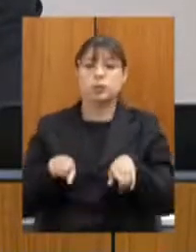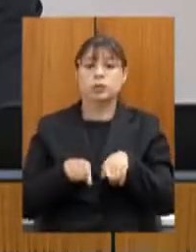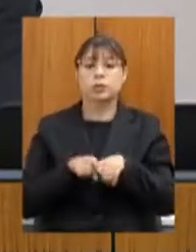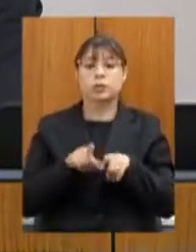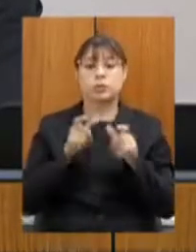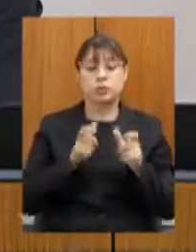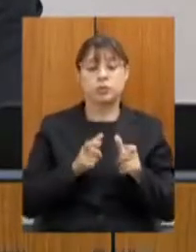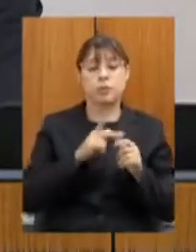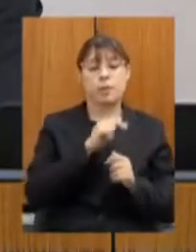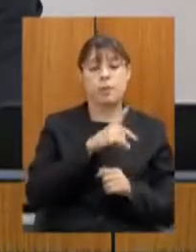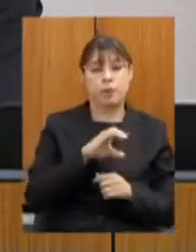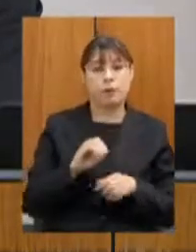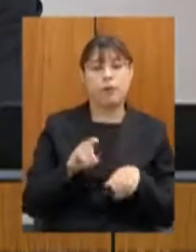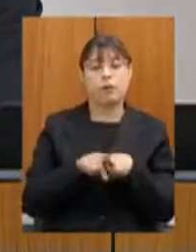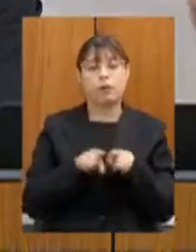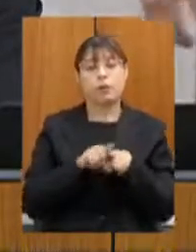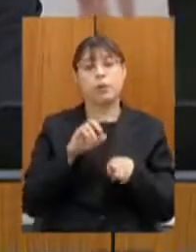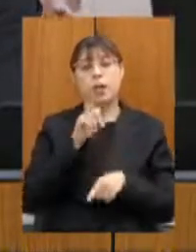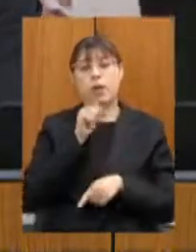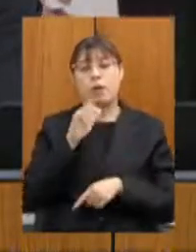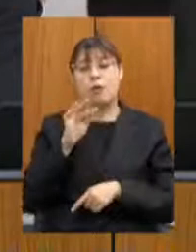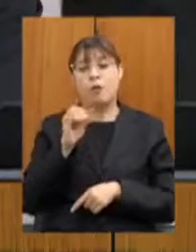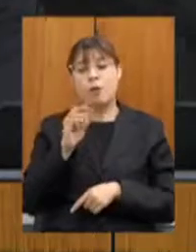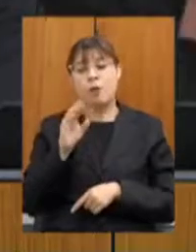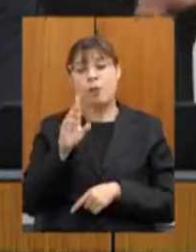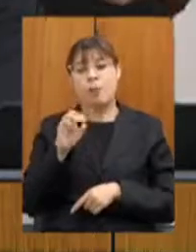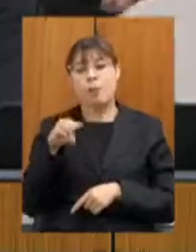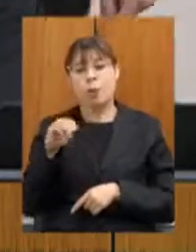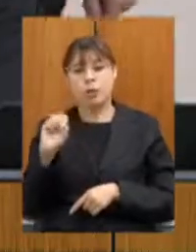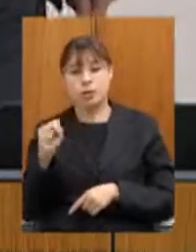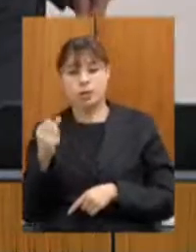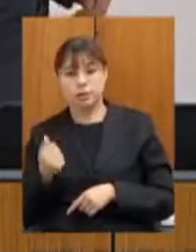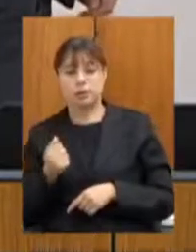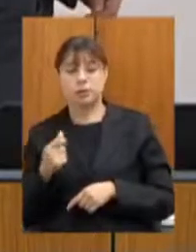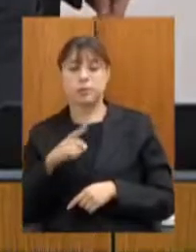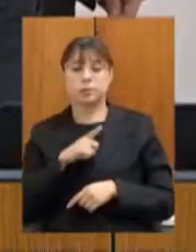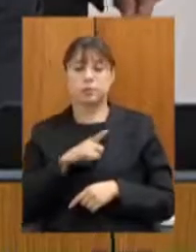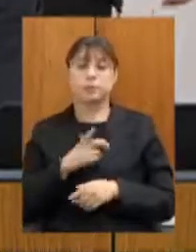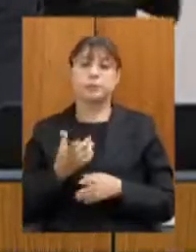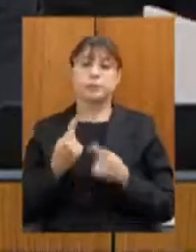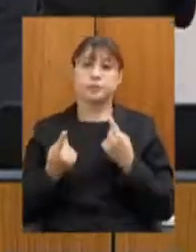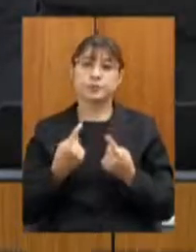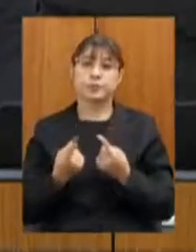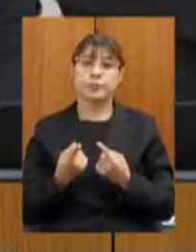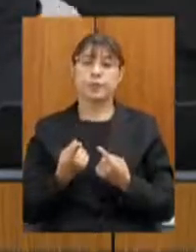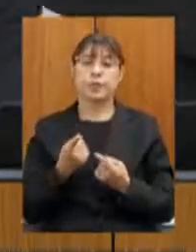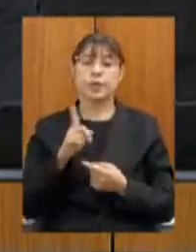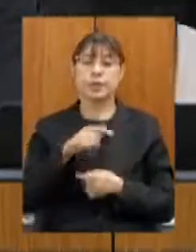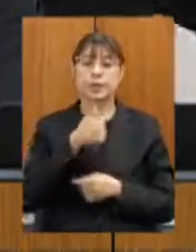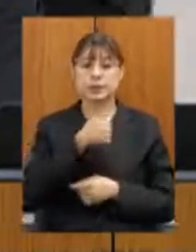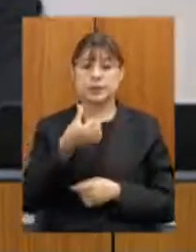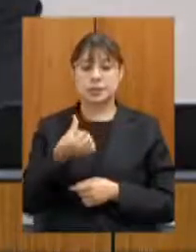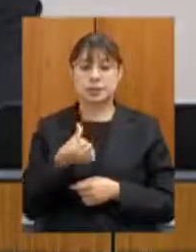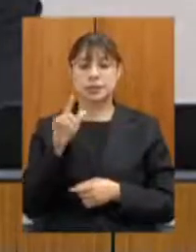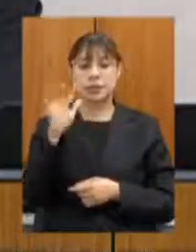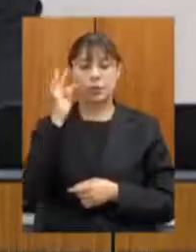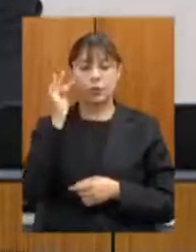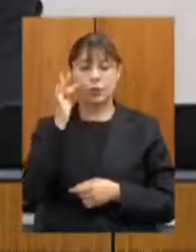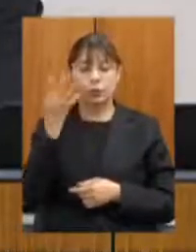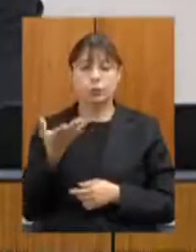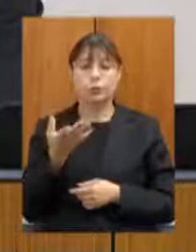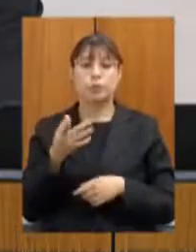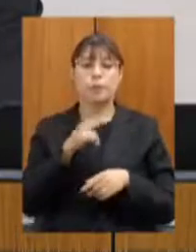Formosa Pavão com 45,60 km de extensão entroncamento da BR-116 para Teoflotone